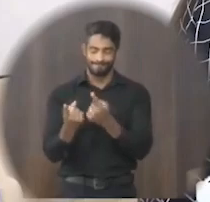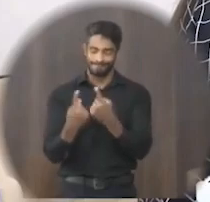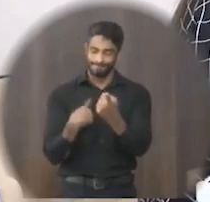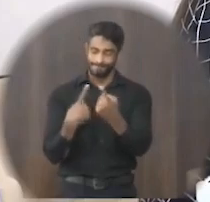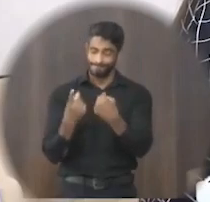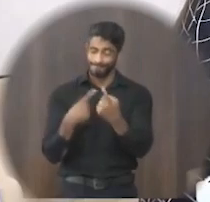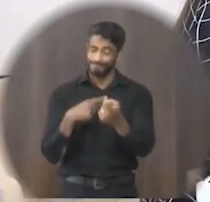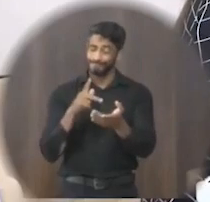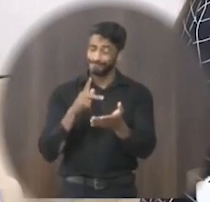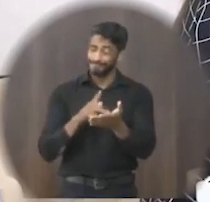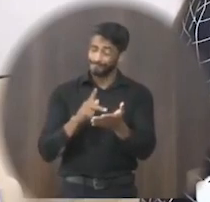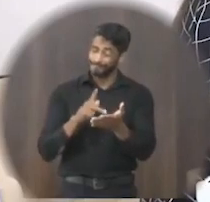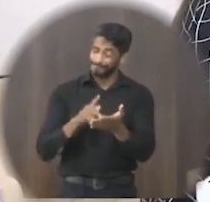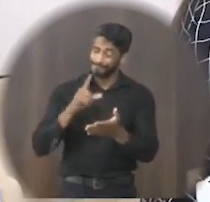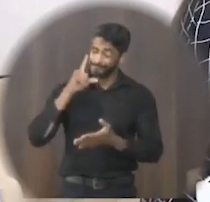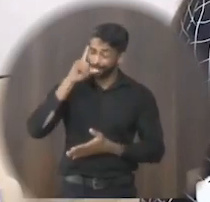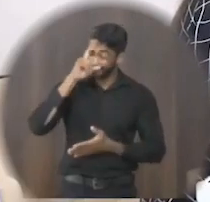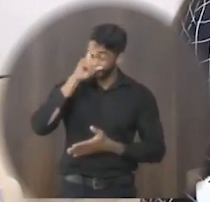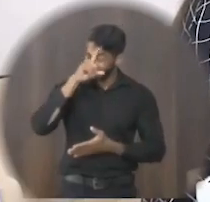está muito ruim